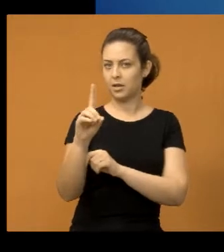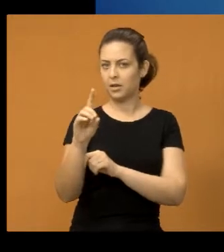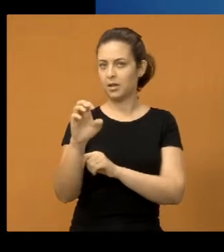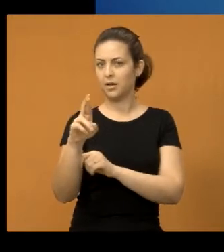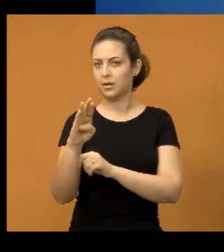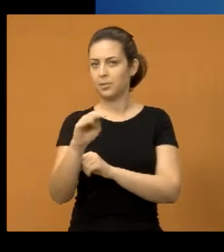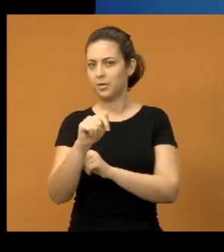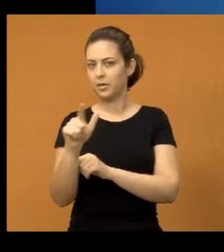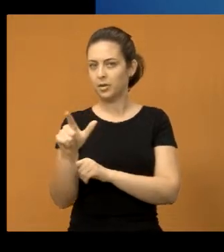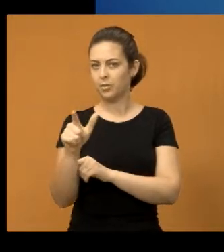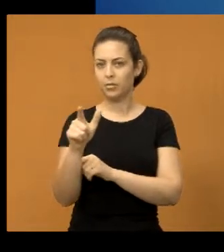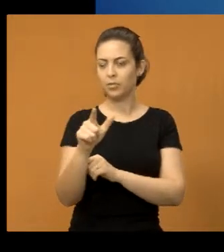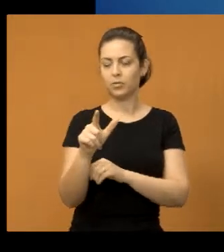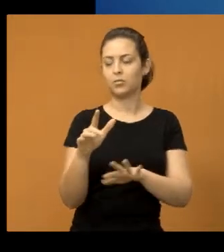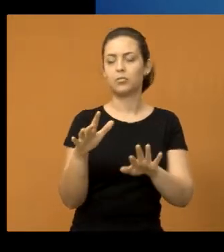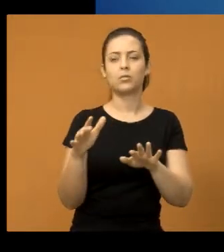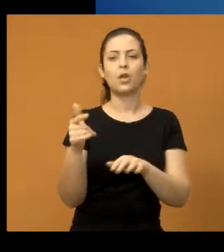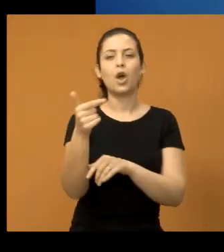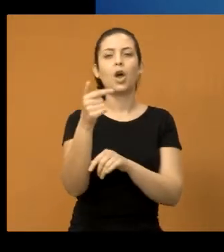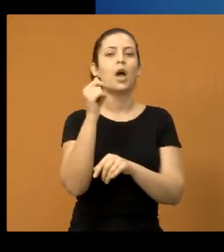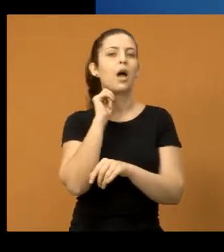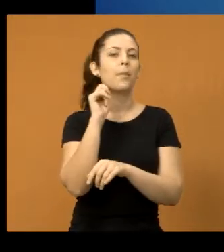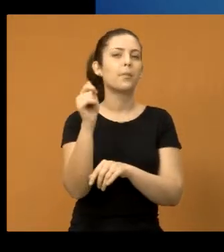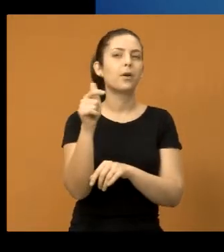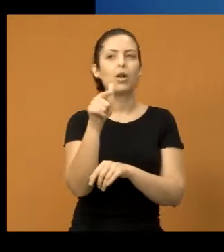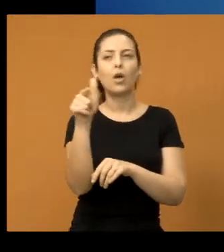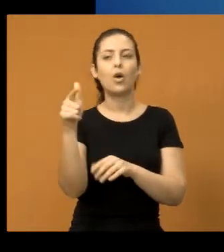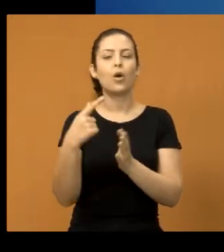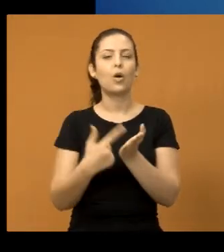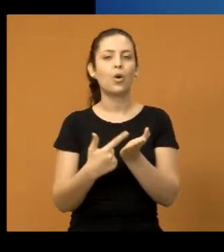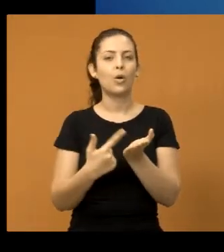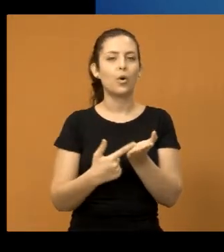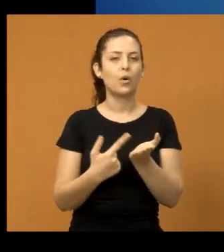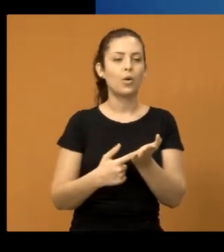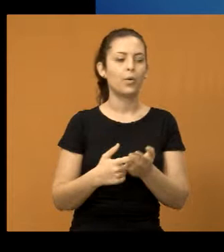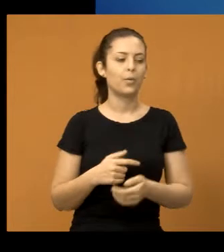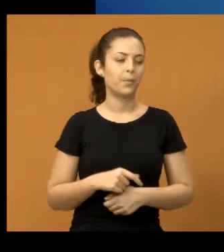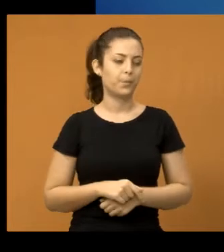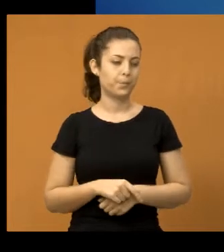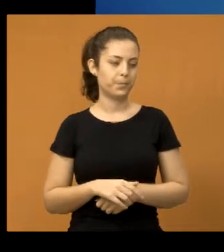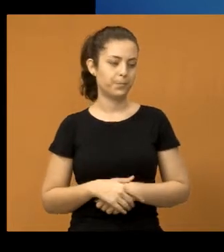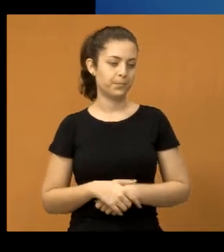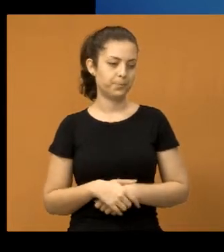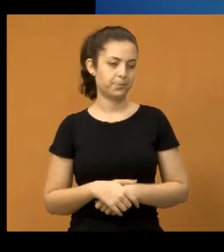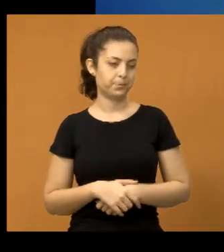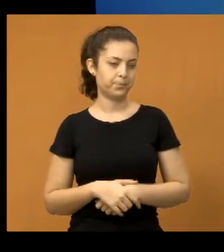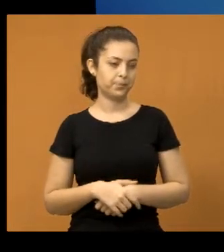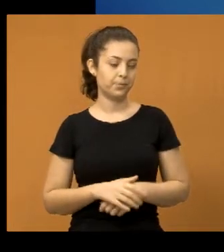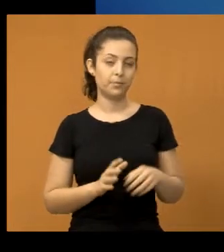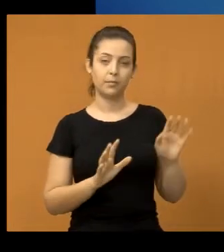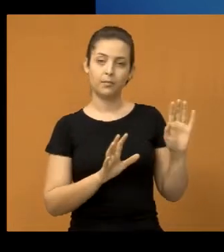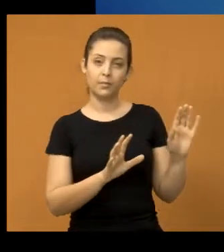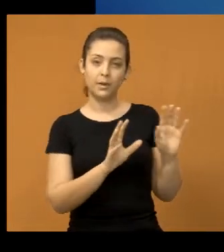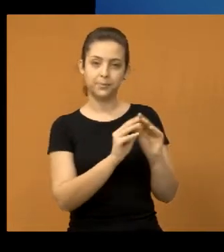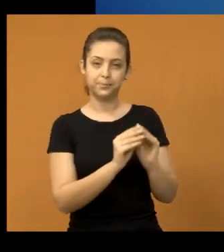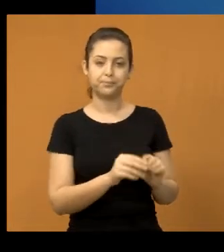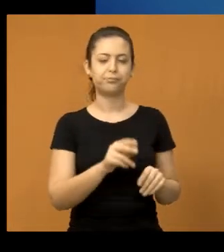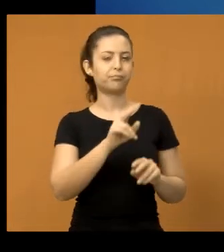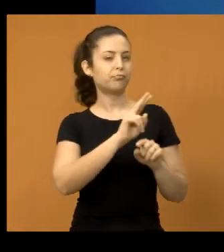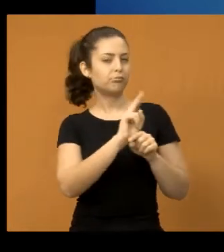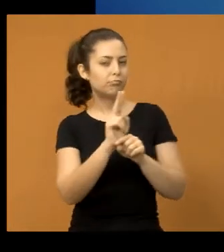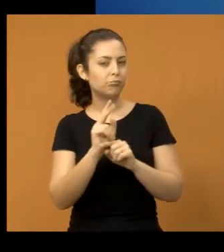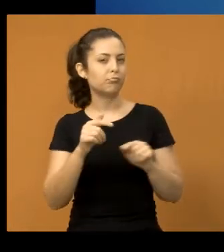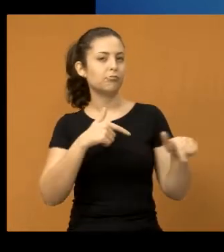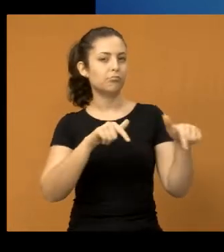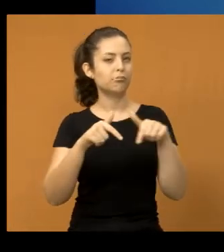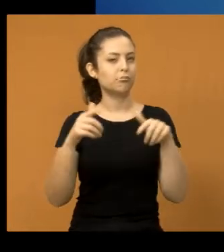conseguiu ir, Aderbal? Ele foi no 22 de abril, mas ele tinha um outro compromisso, não conseguiu ir na Vila Zezé. Mas está aí, estamos acompanhando lá, fiscalizando esse